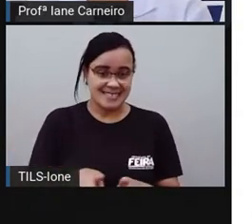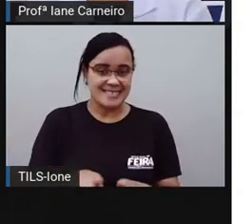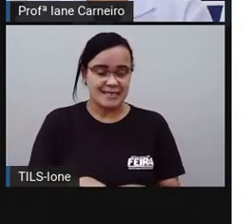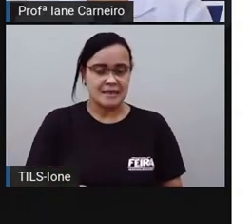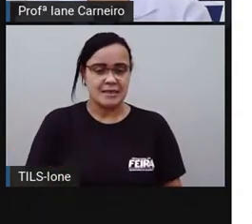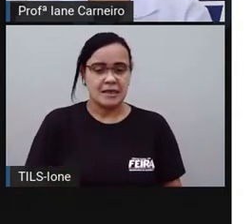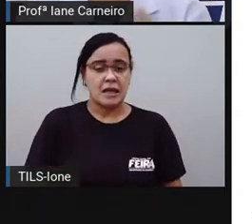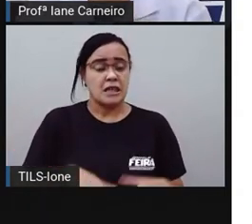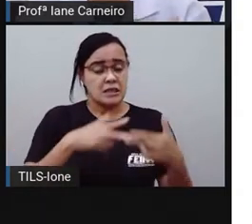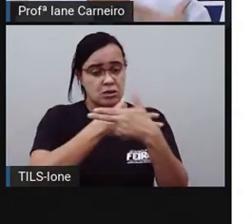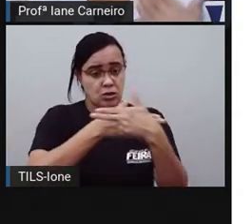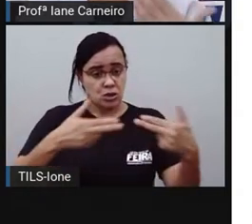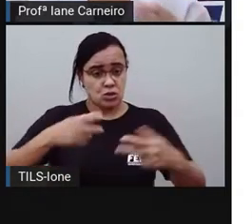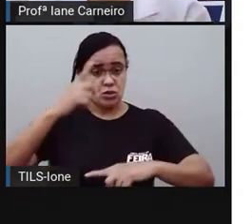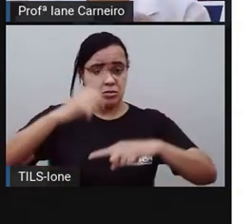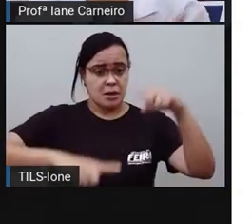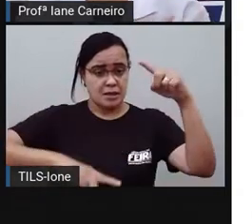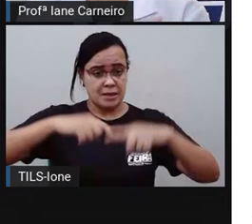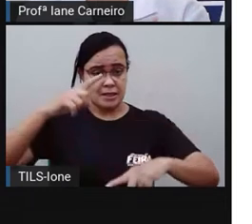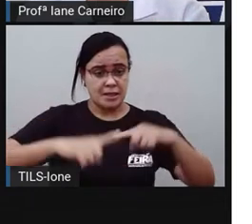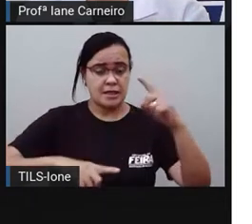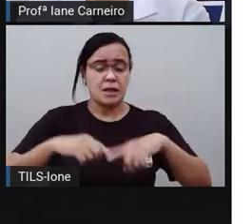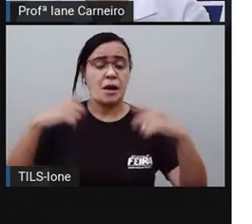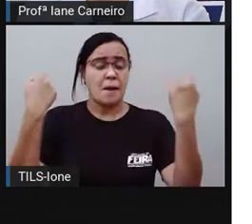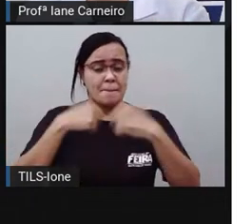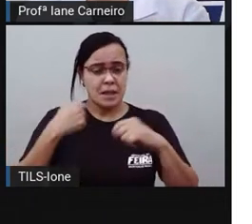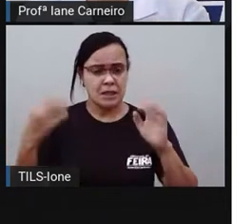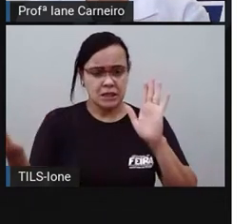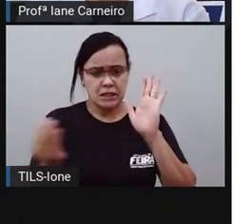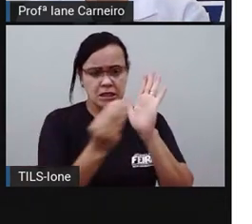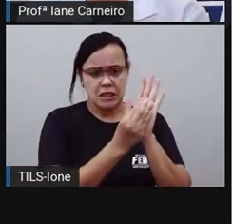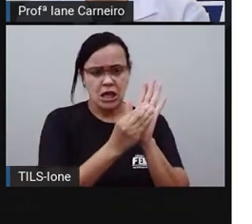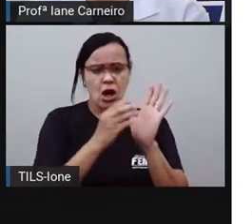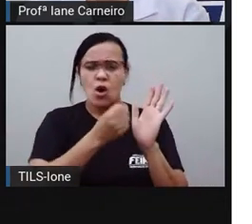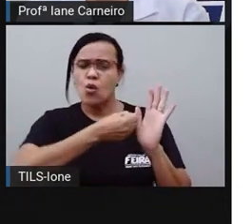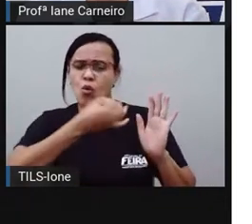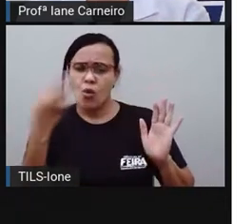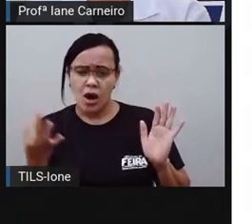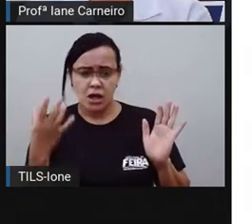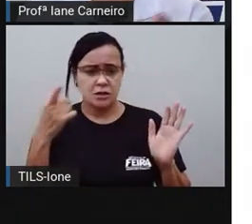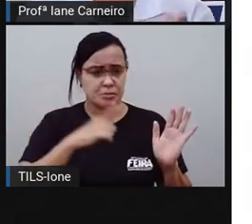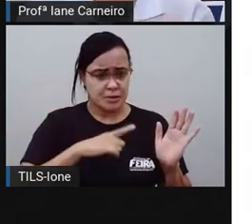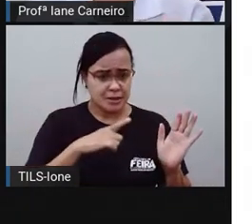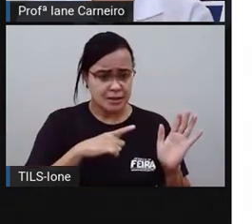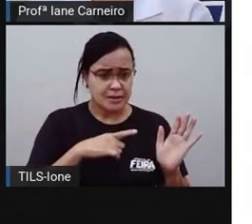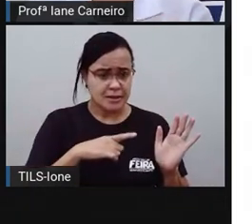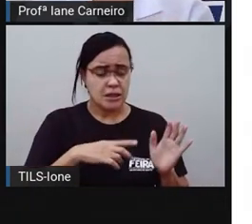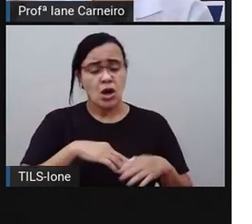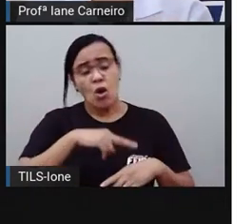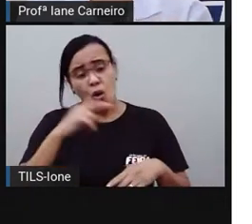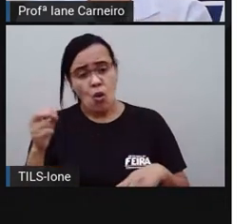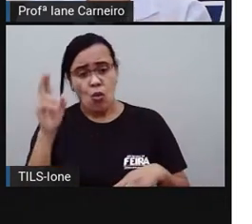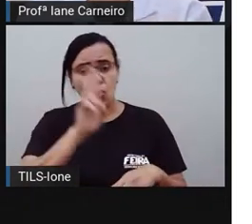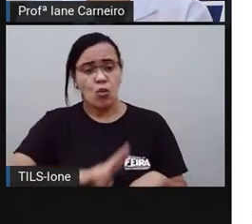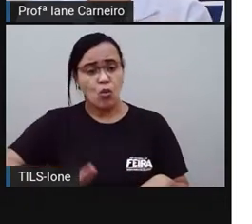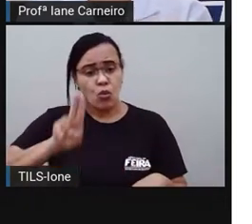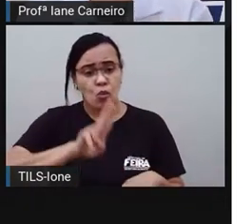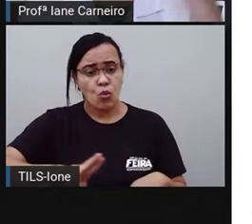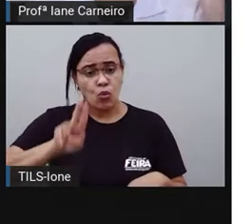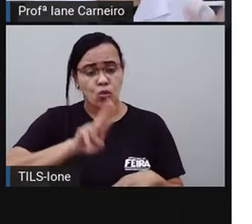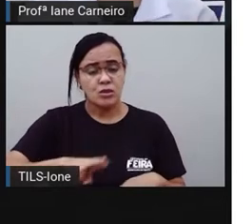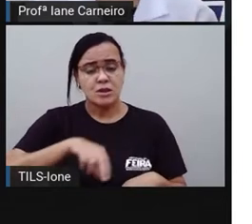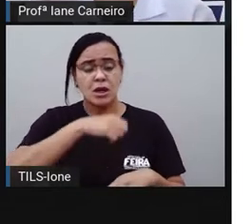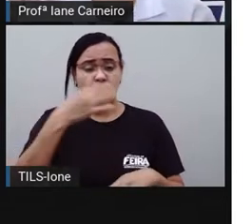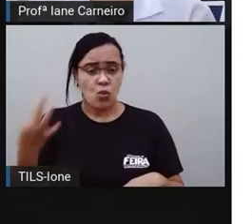receitas devem indicar a quantidade a ser usado de cada coisa, né? Então não adianta falar só que é banana, né?